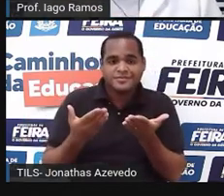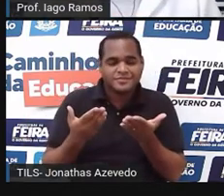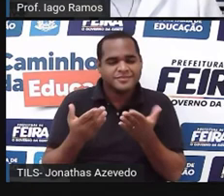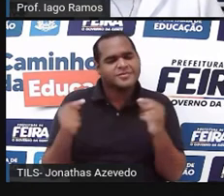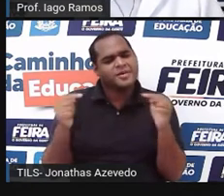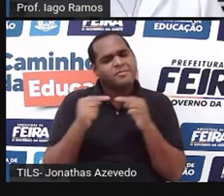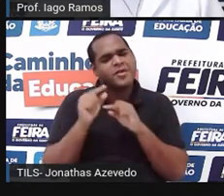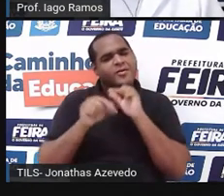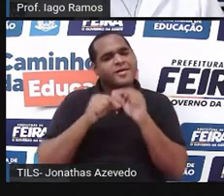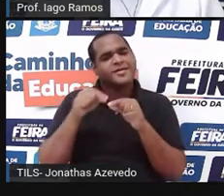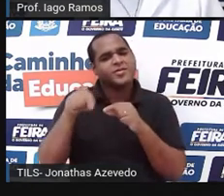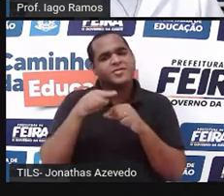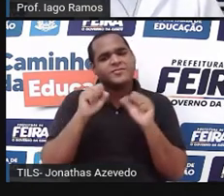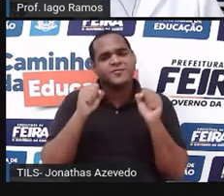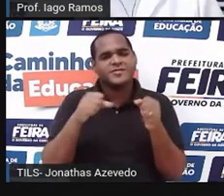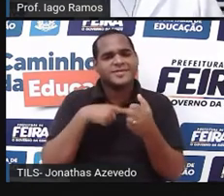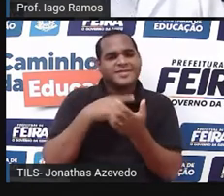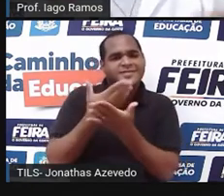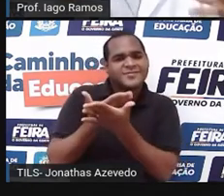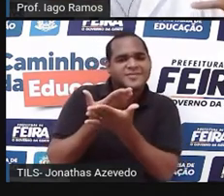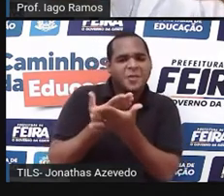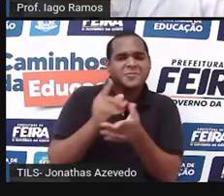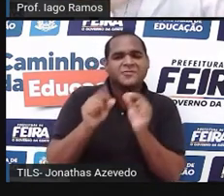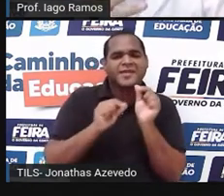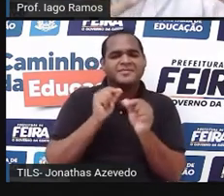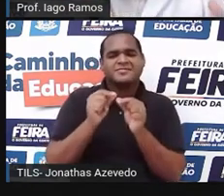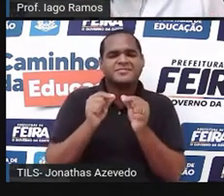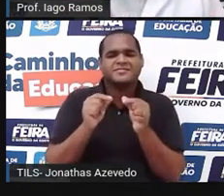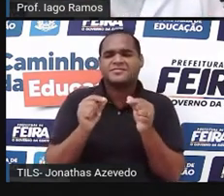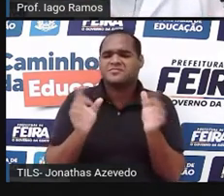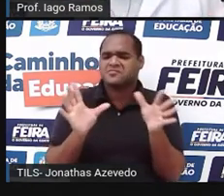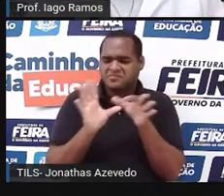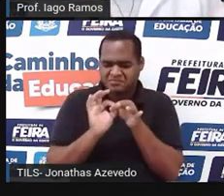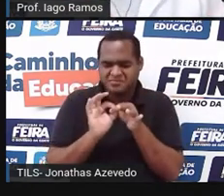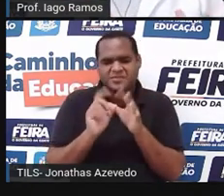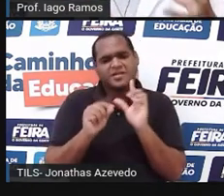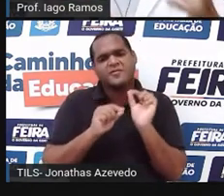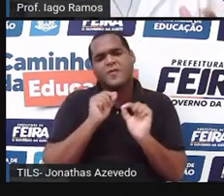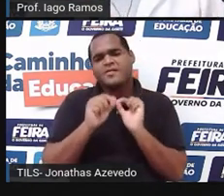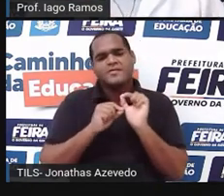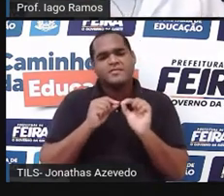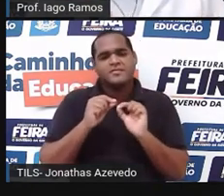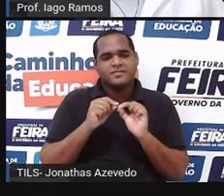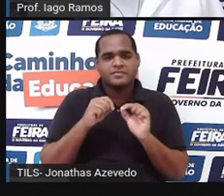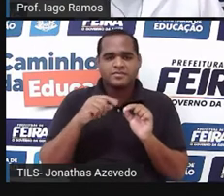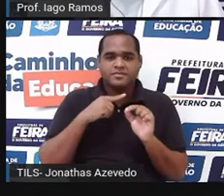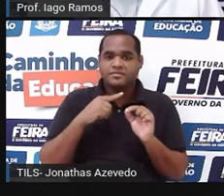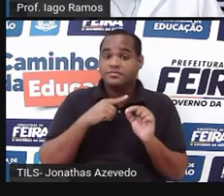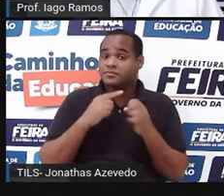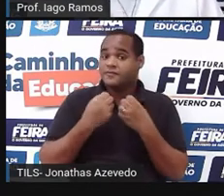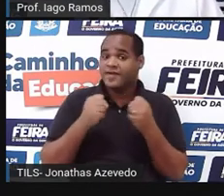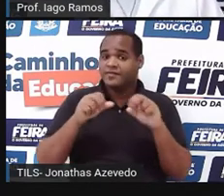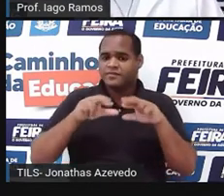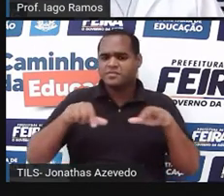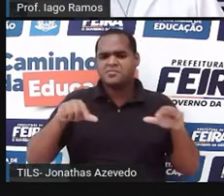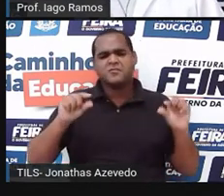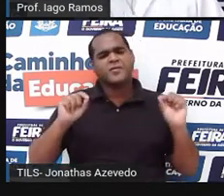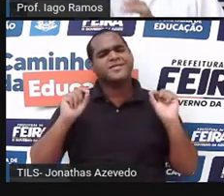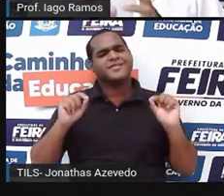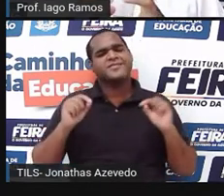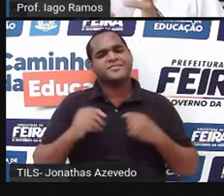o que a gente está estudando aqui, né? O que é que tem a ver esse negócio do futebol com grandezas, tá?